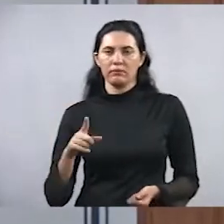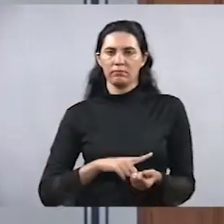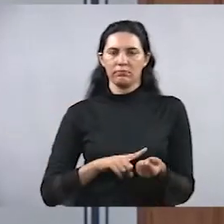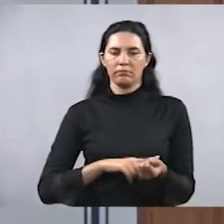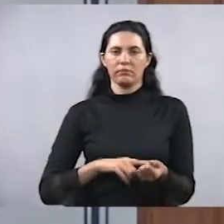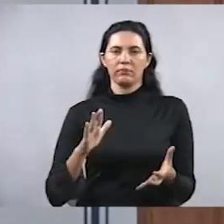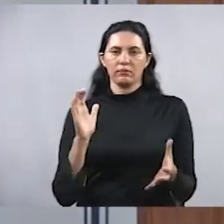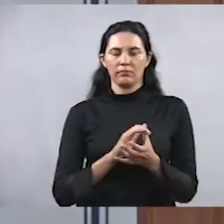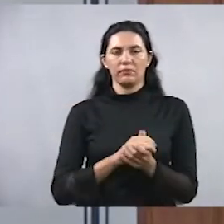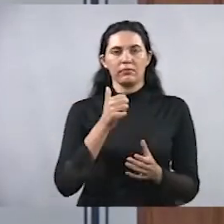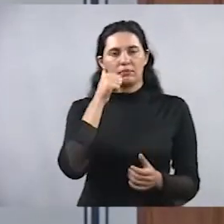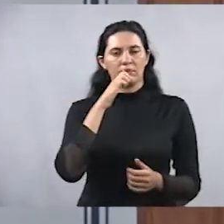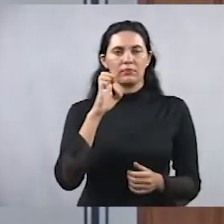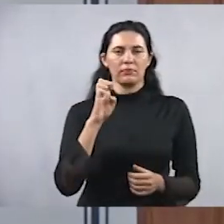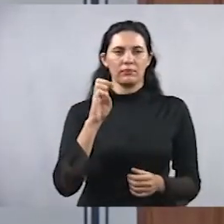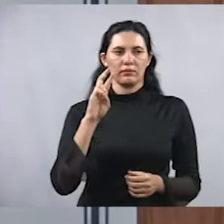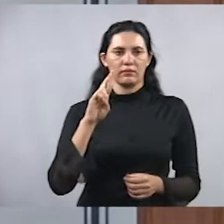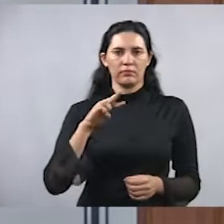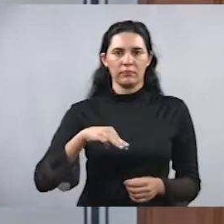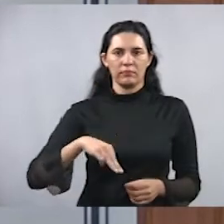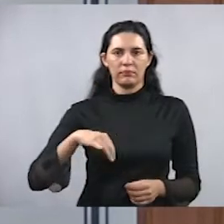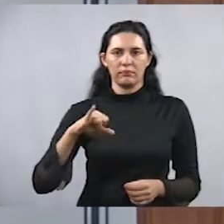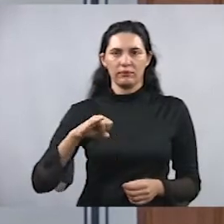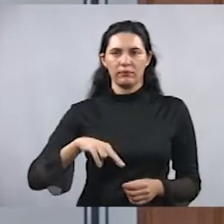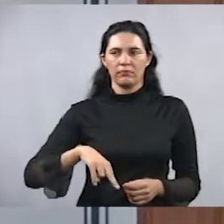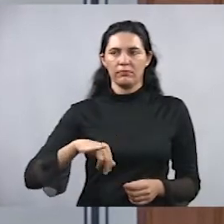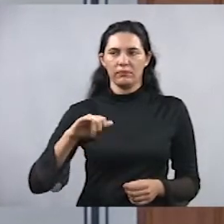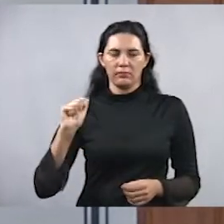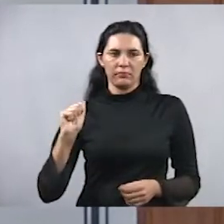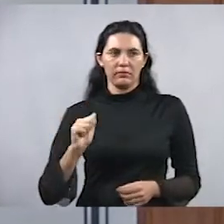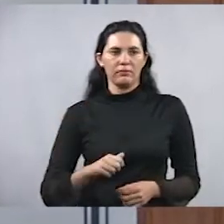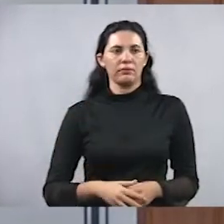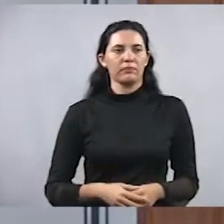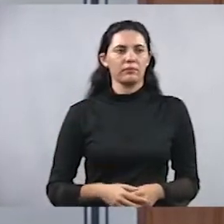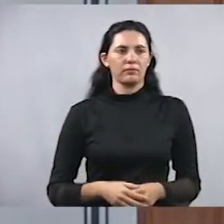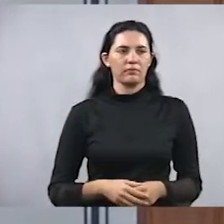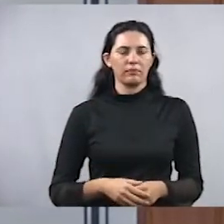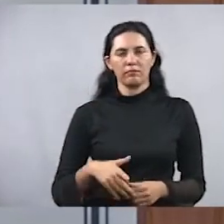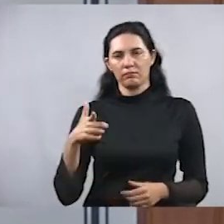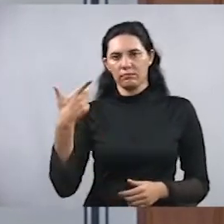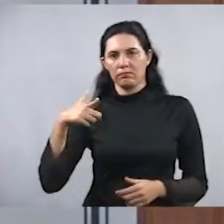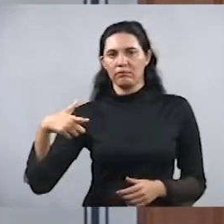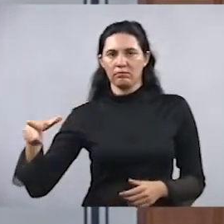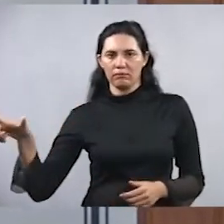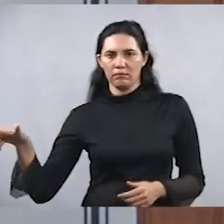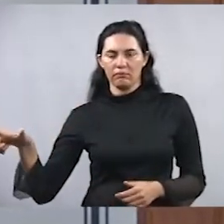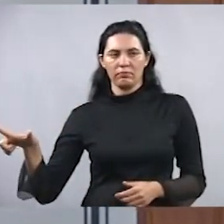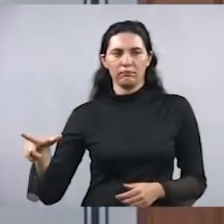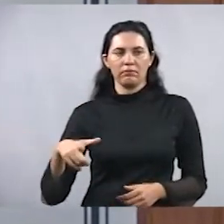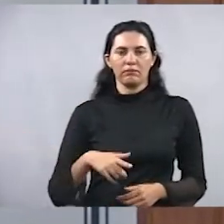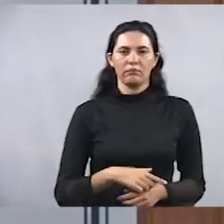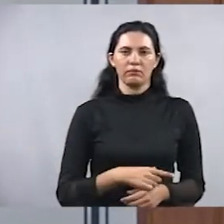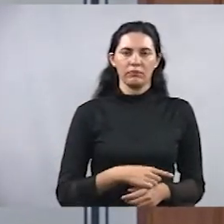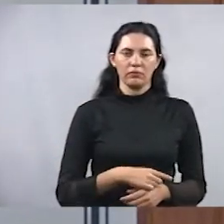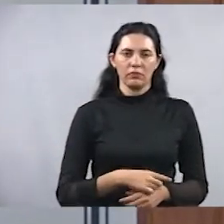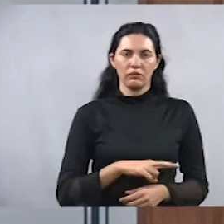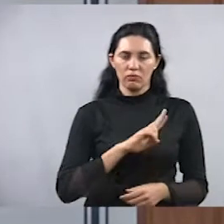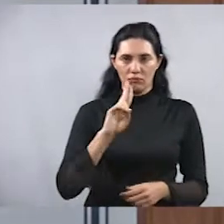com a dona Hermínia Sestara e Marconato e teve seis filhos, o Romildo, Arcílio, a Rosa, a Aparecida,